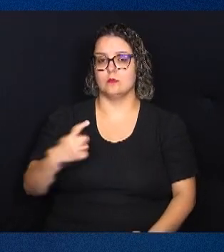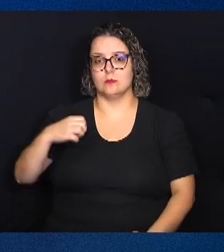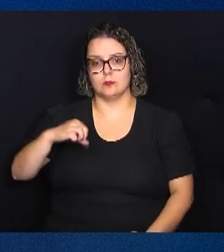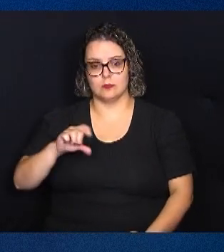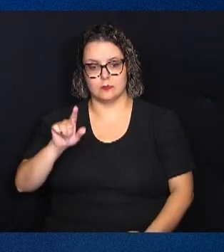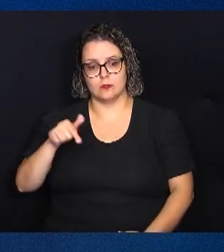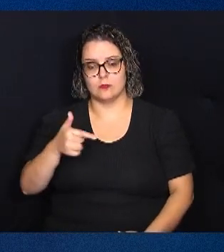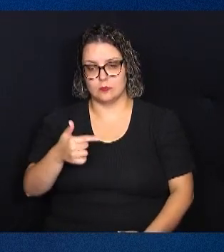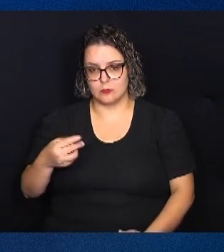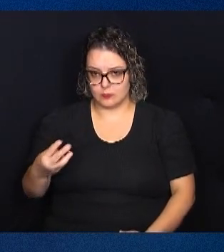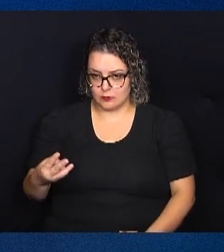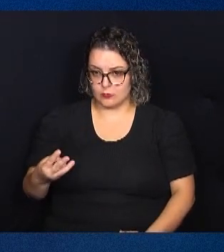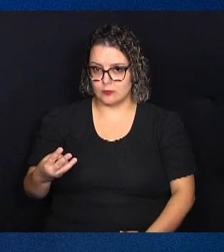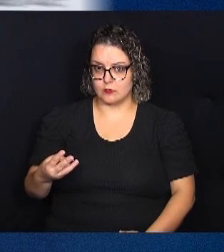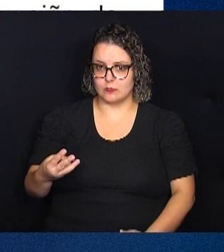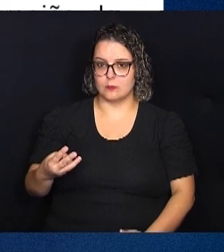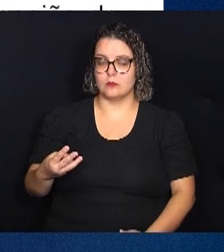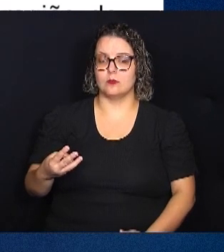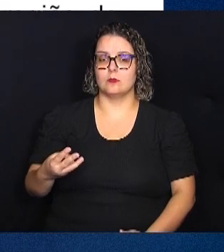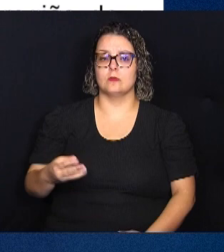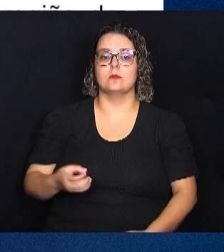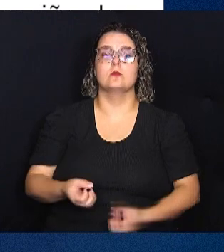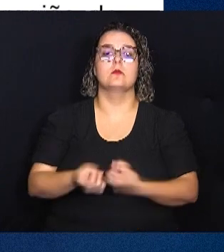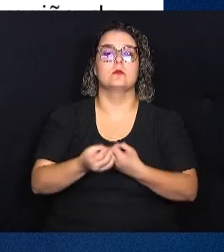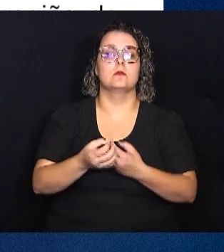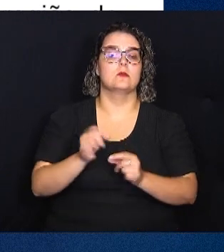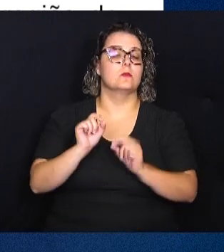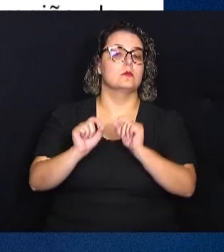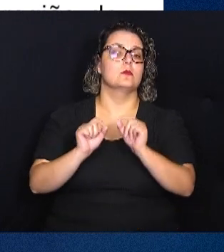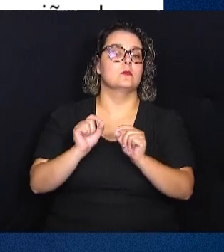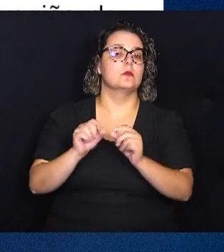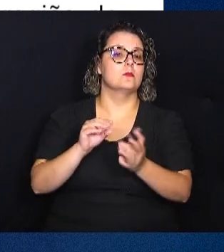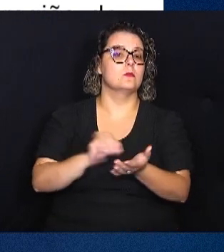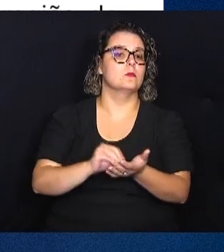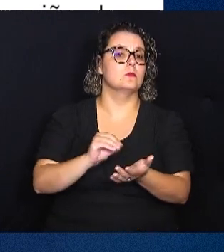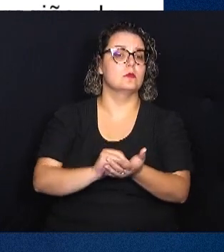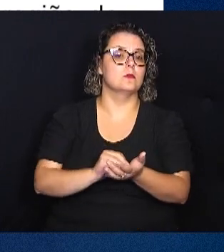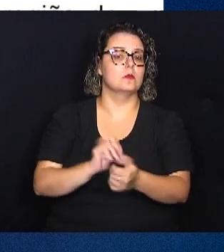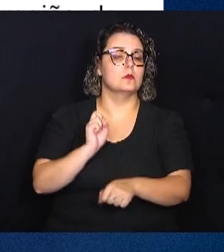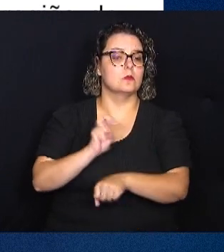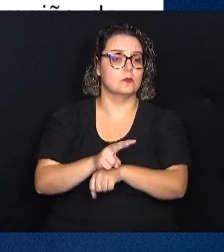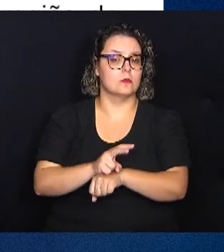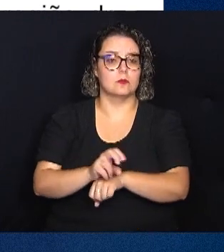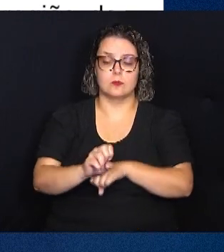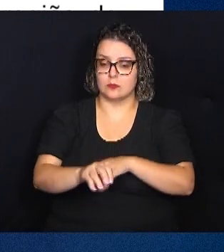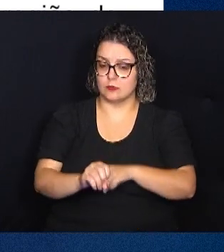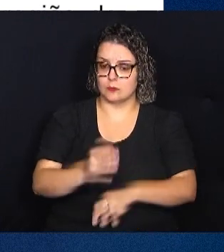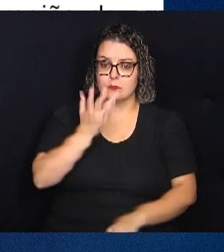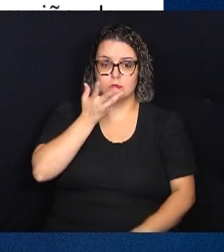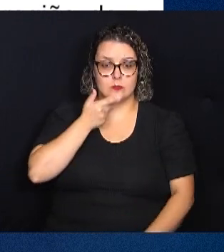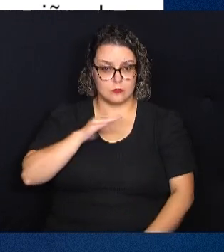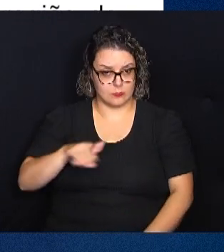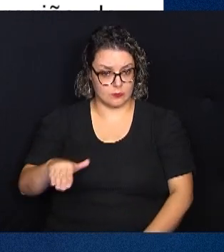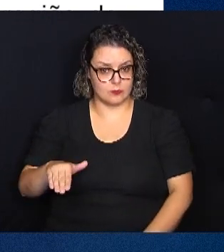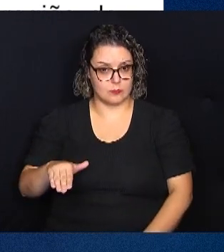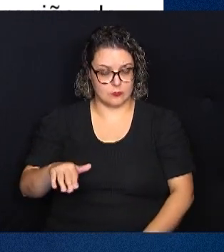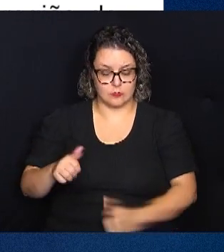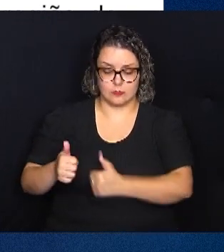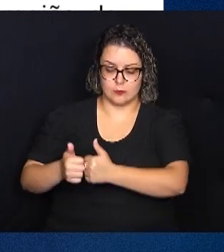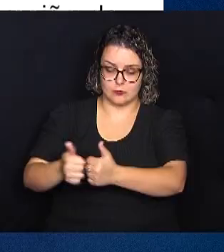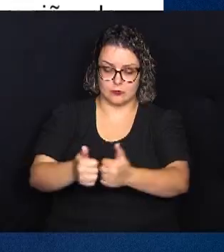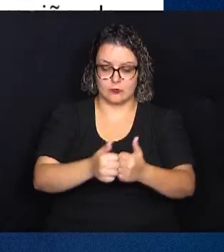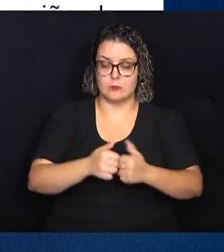2023, informações sobre a falta de vagas na educação infantil na região do entorno do